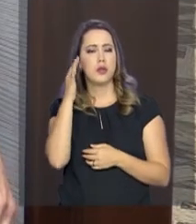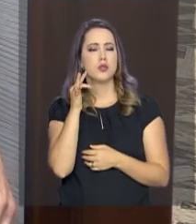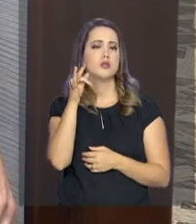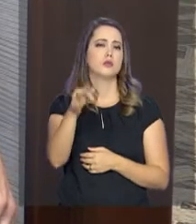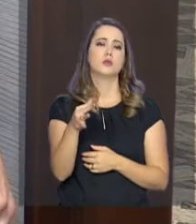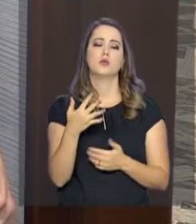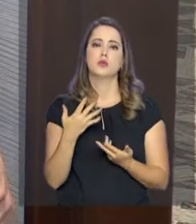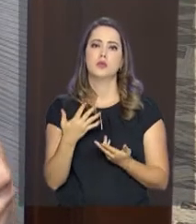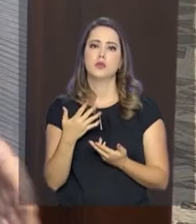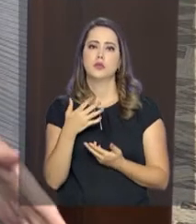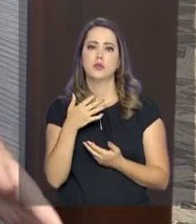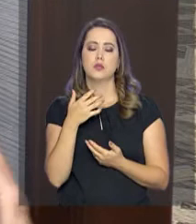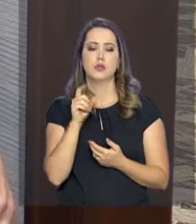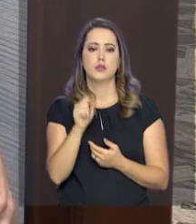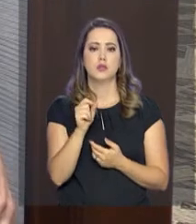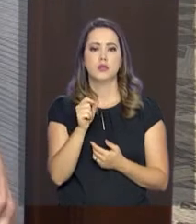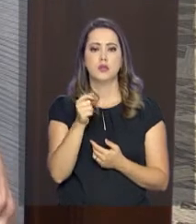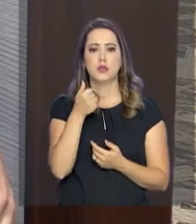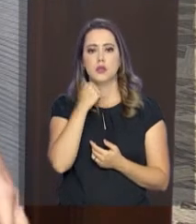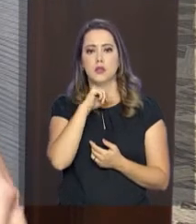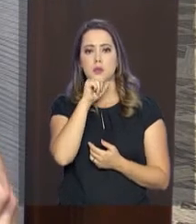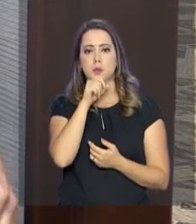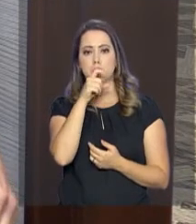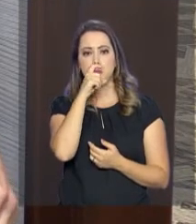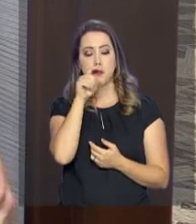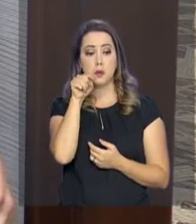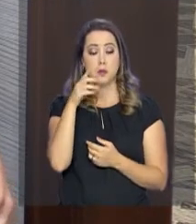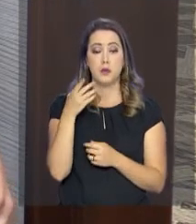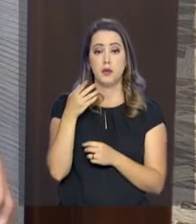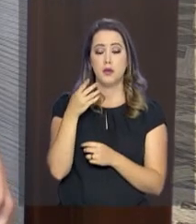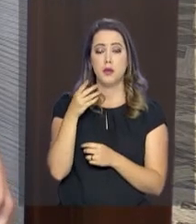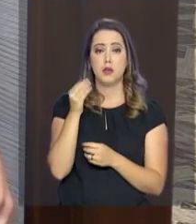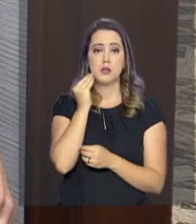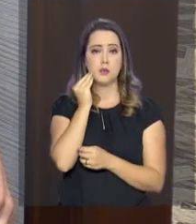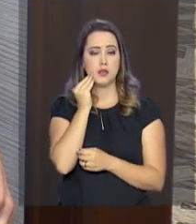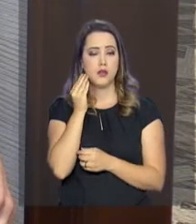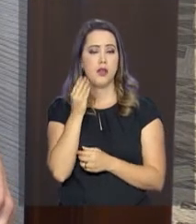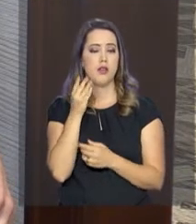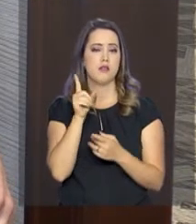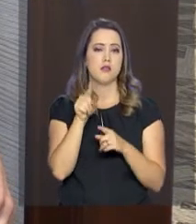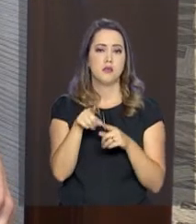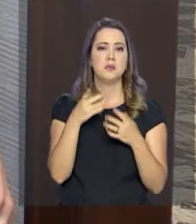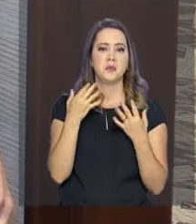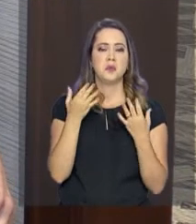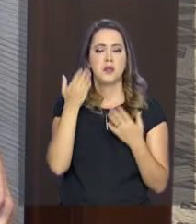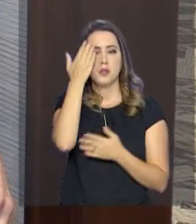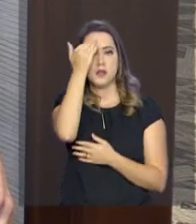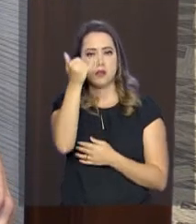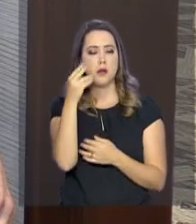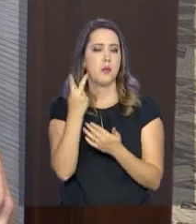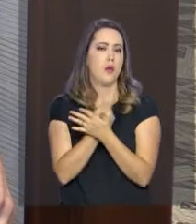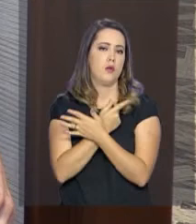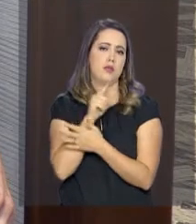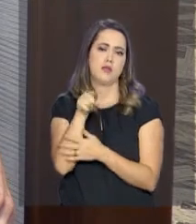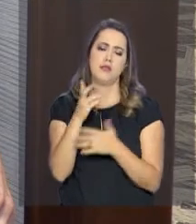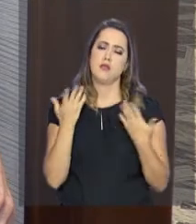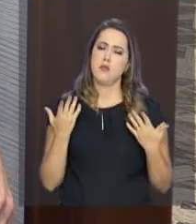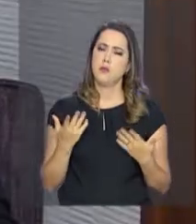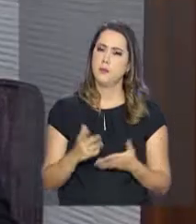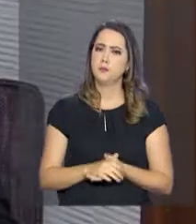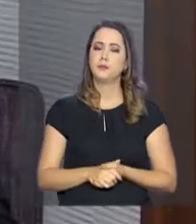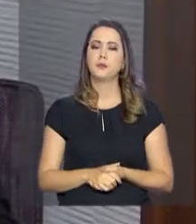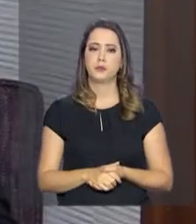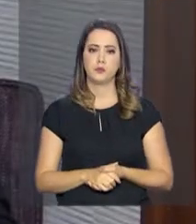O meu pai vai tentar conseguir isso, aquilo. Então, muito lúcidos sobre a situação.